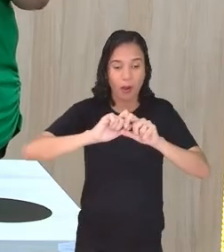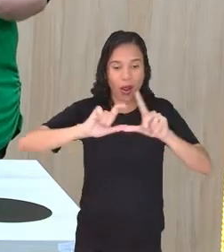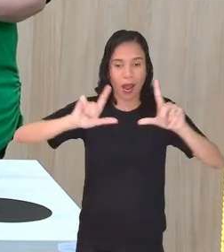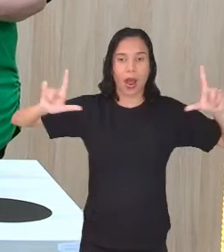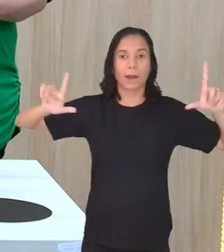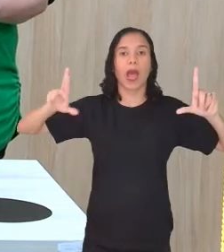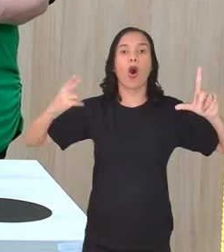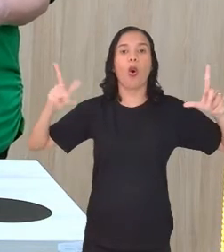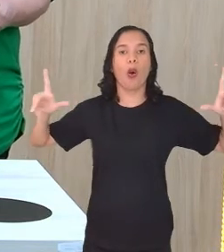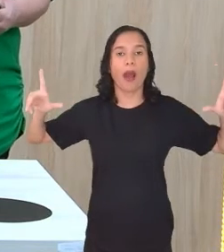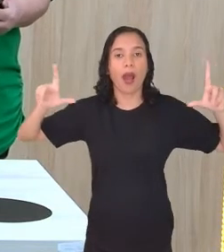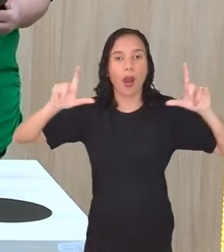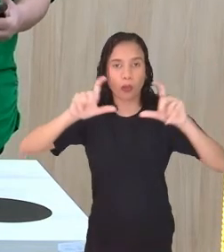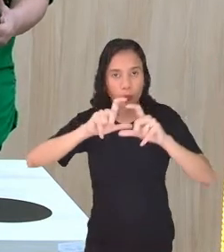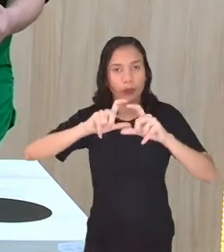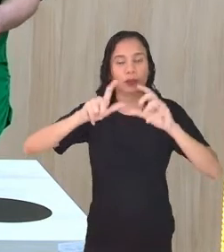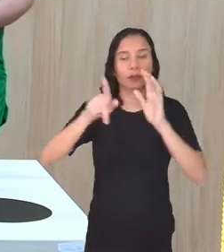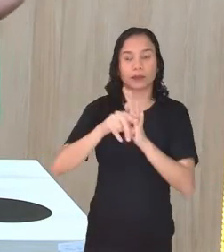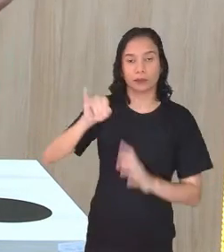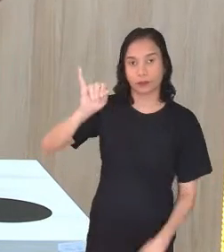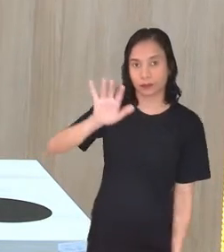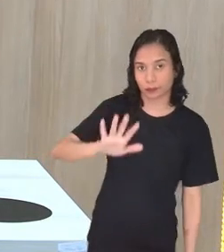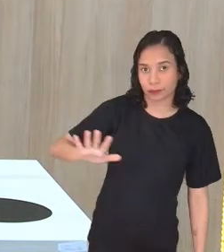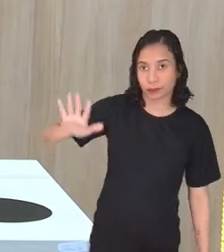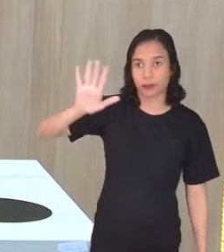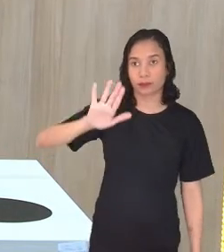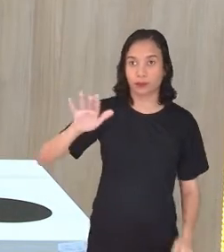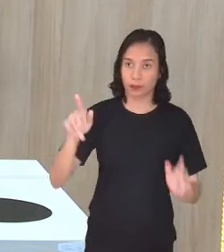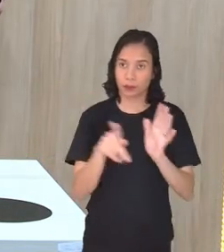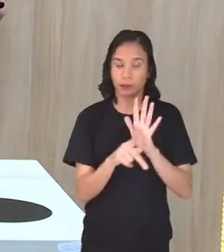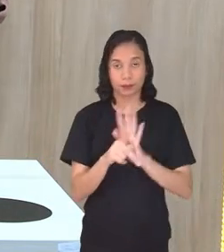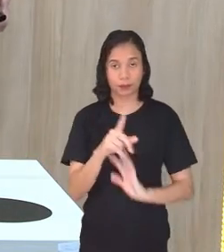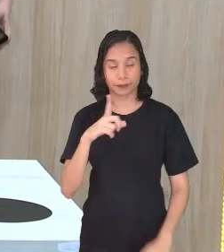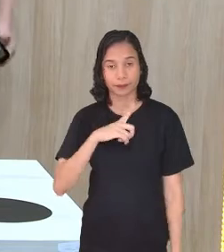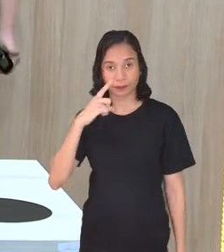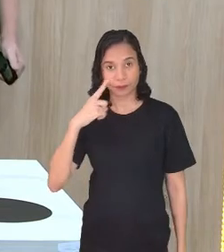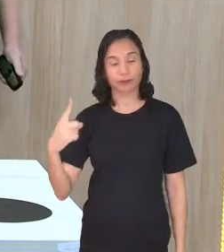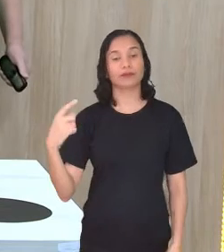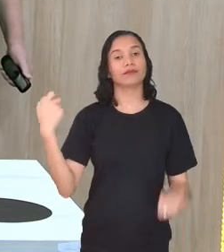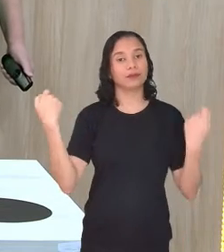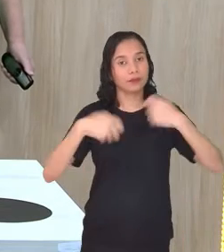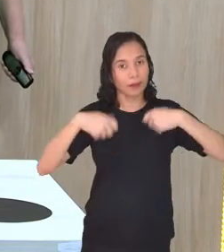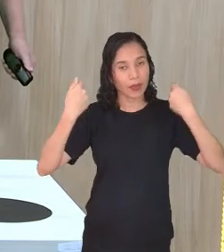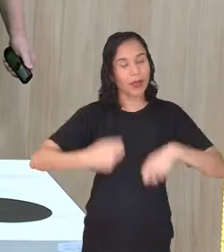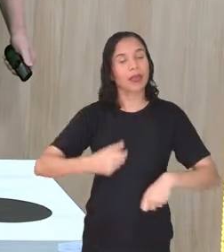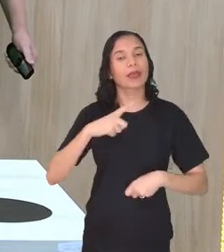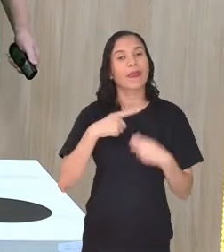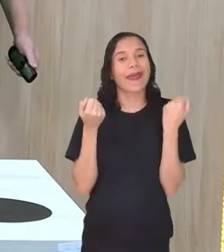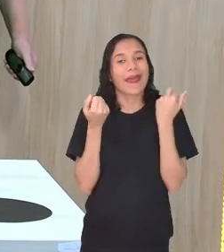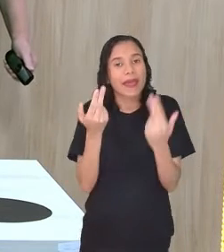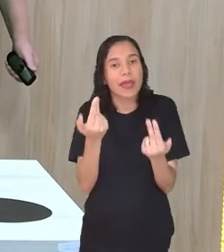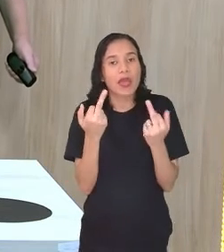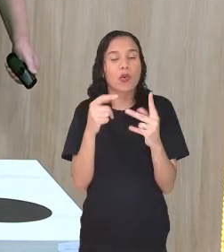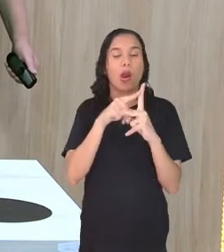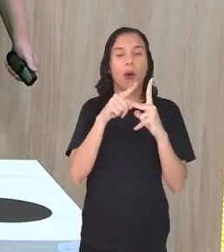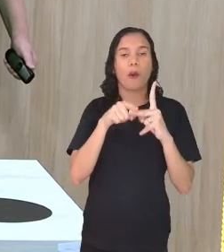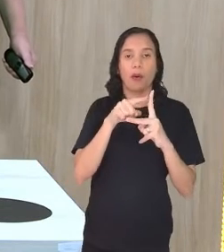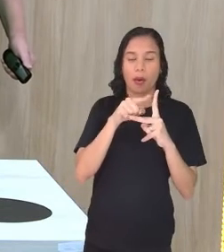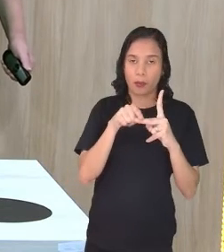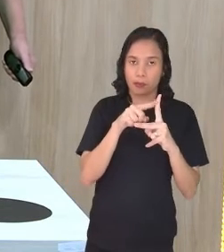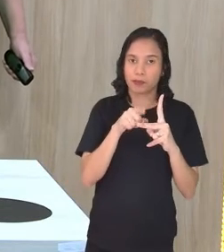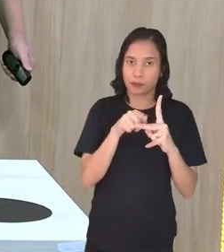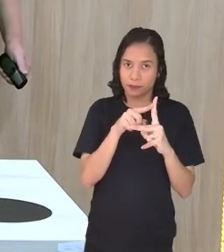reduzir uma figura, no caso um polígono, eu vou ter que manter os mesmos